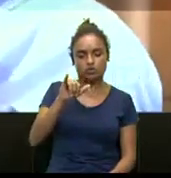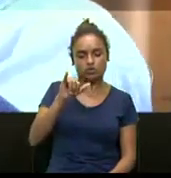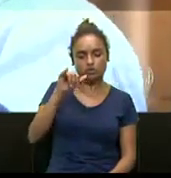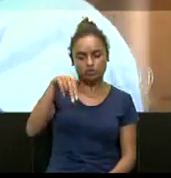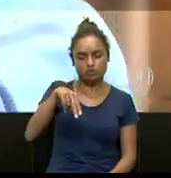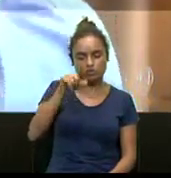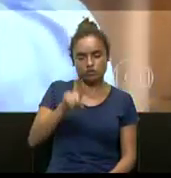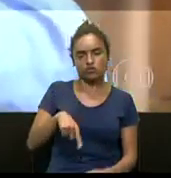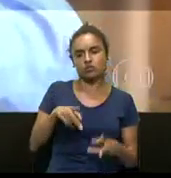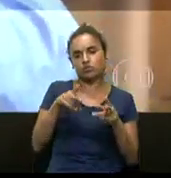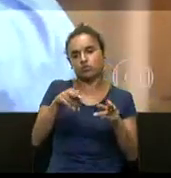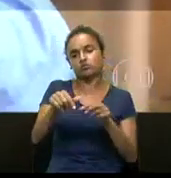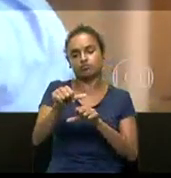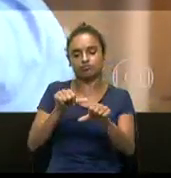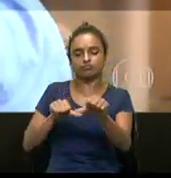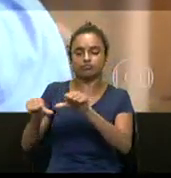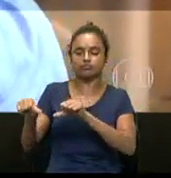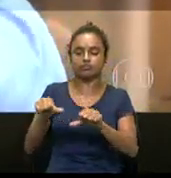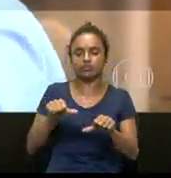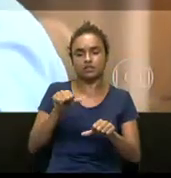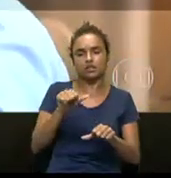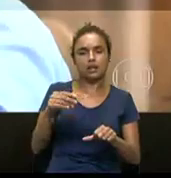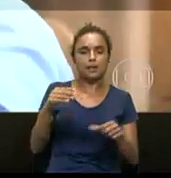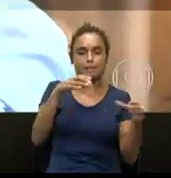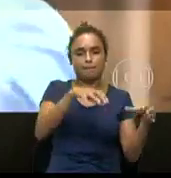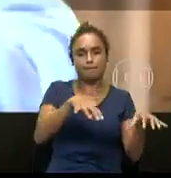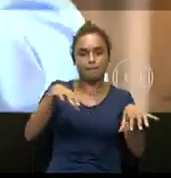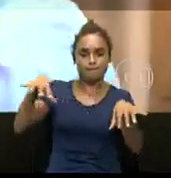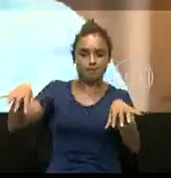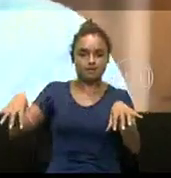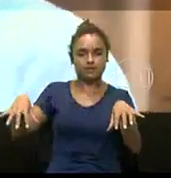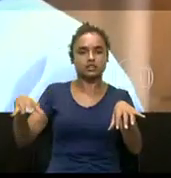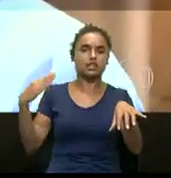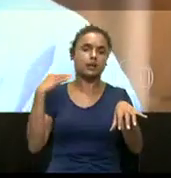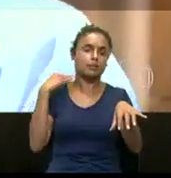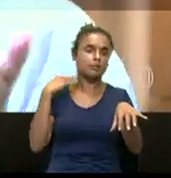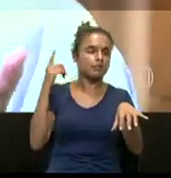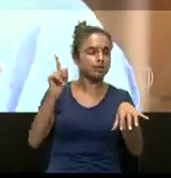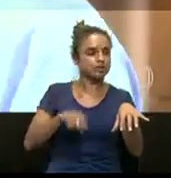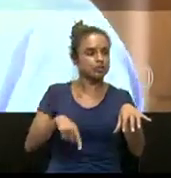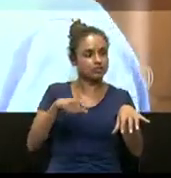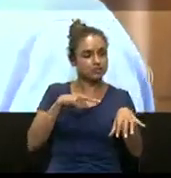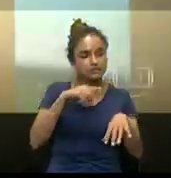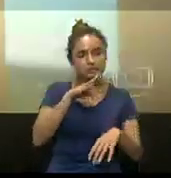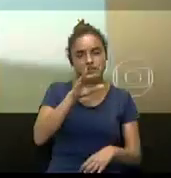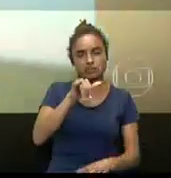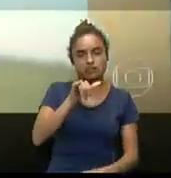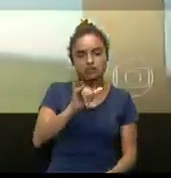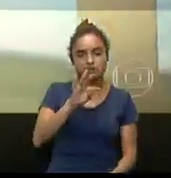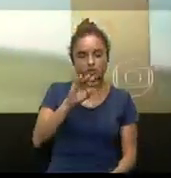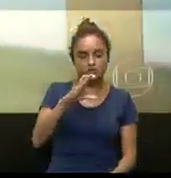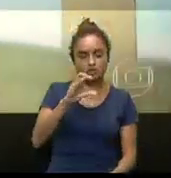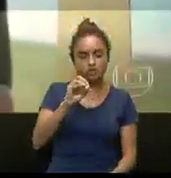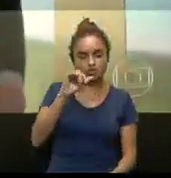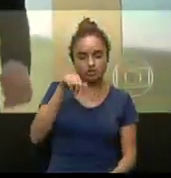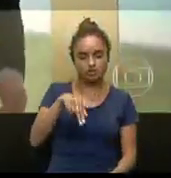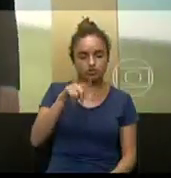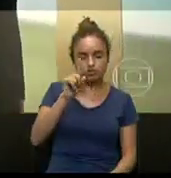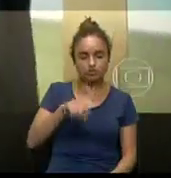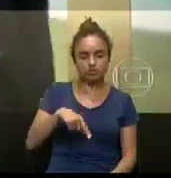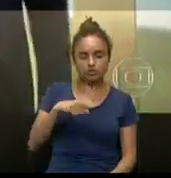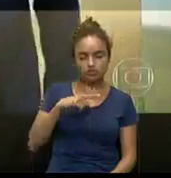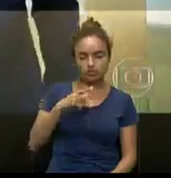bancos, mas que se isso acontecesse, a bitcoin simplesmente entraria em colapso. Há quem discorde.